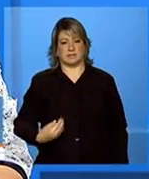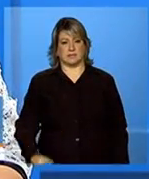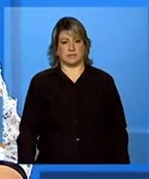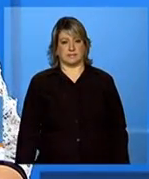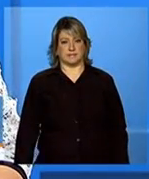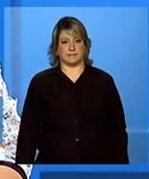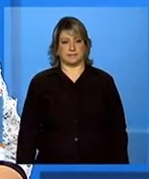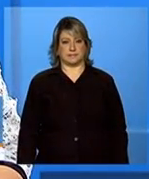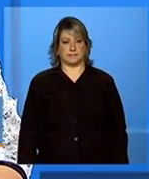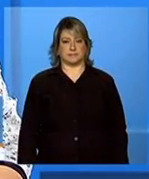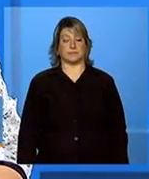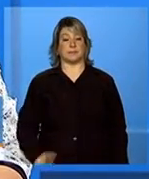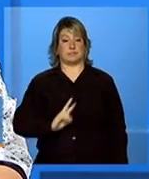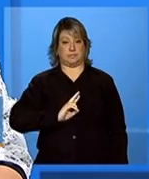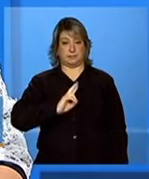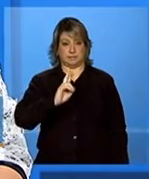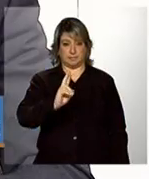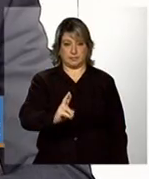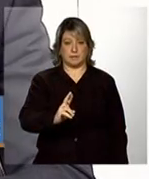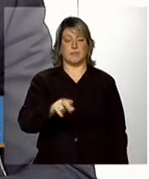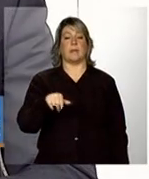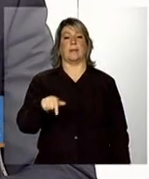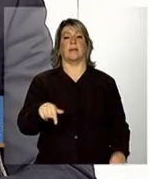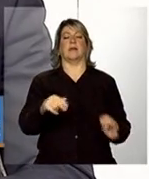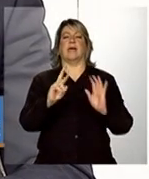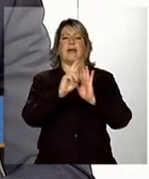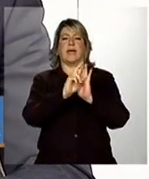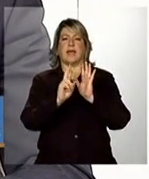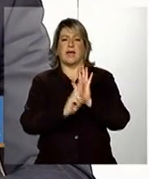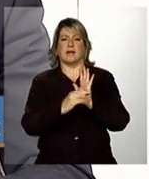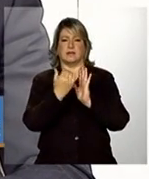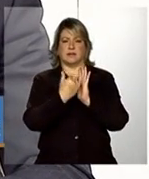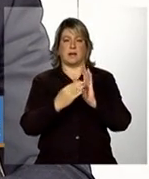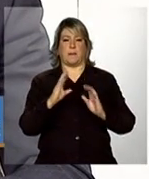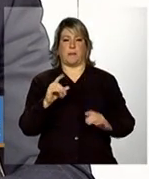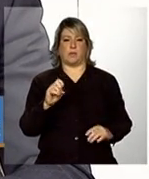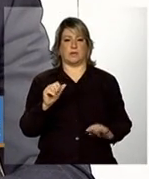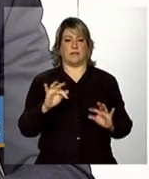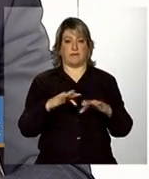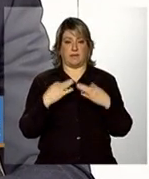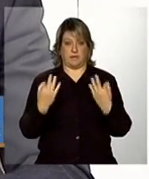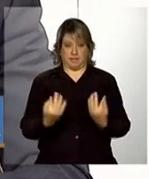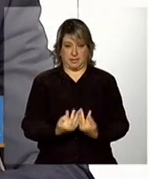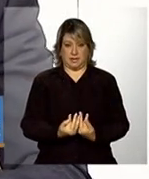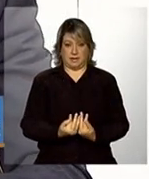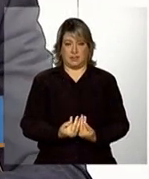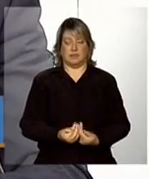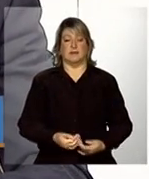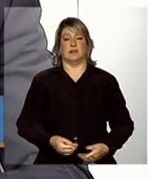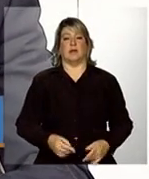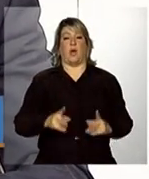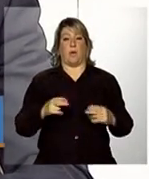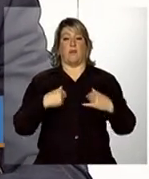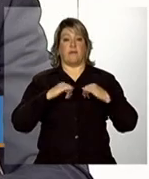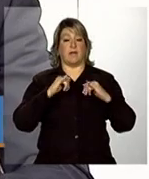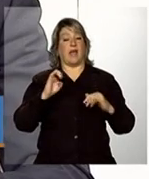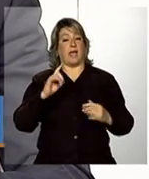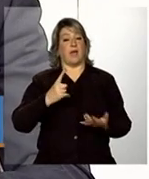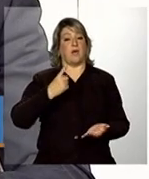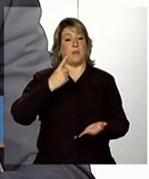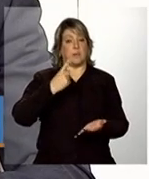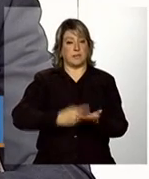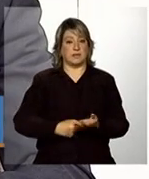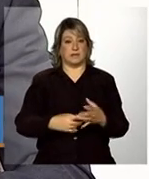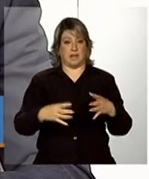Então, as condicionalidades do Bolsa Família são, como eu disse, compromissos entre o Estado